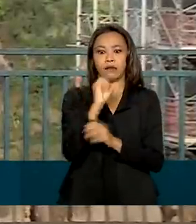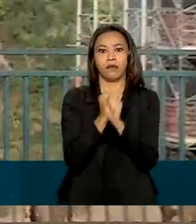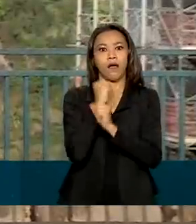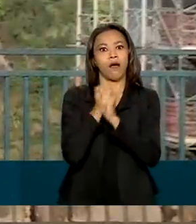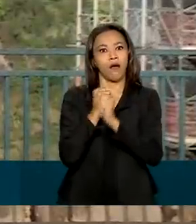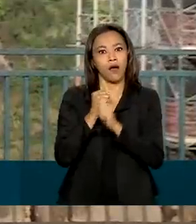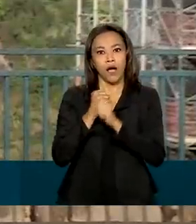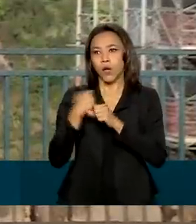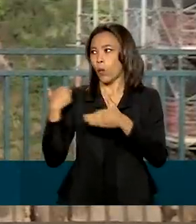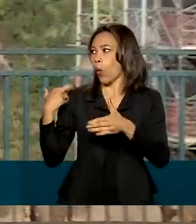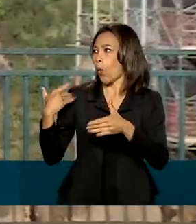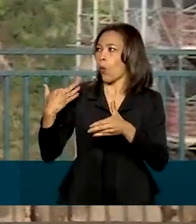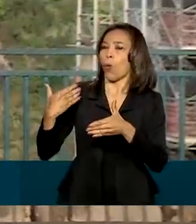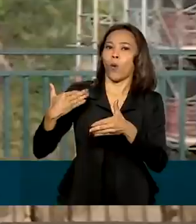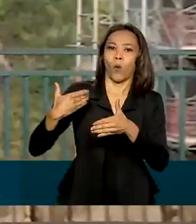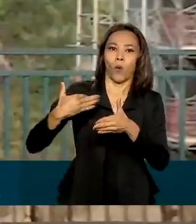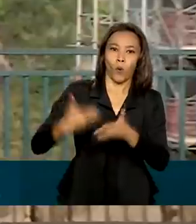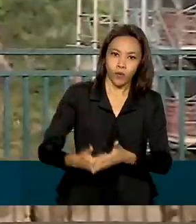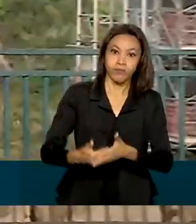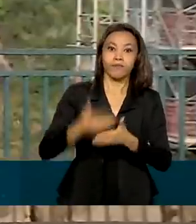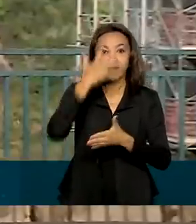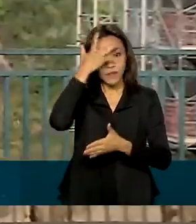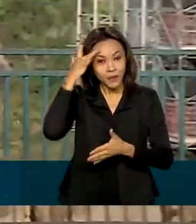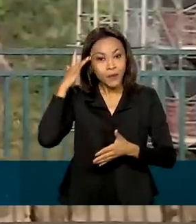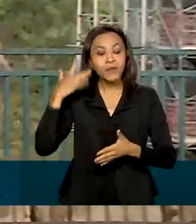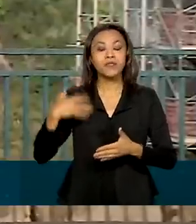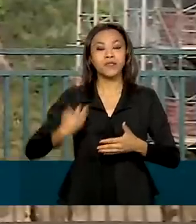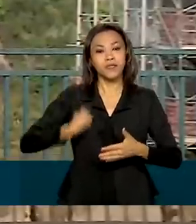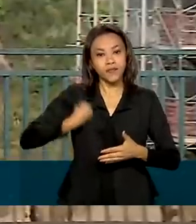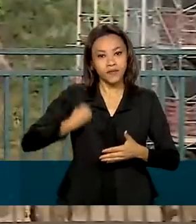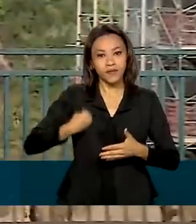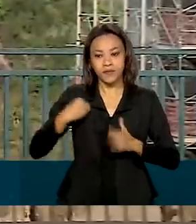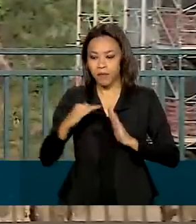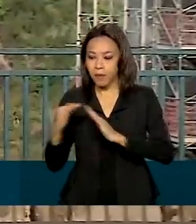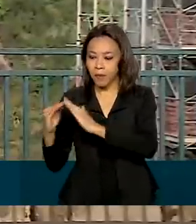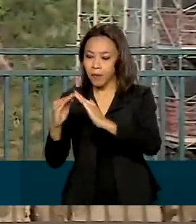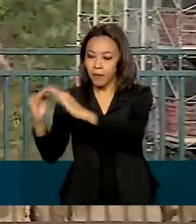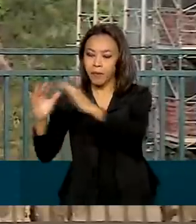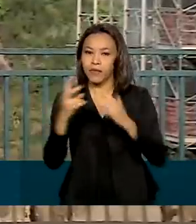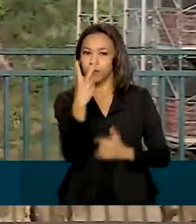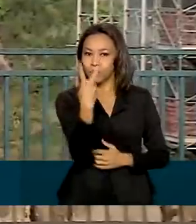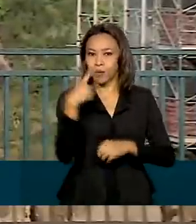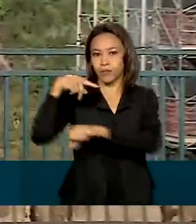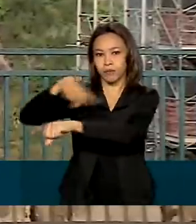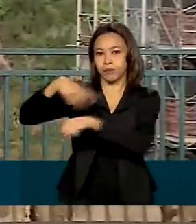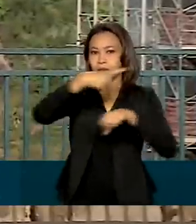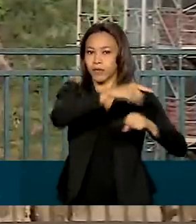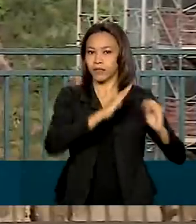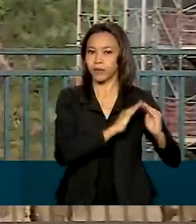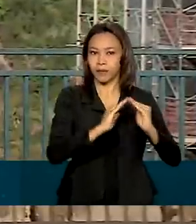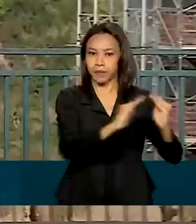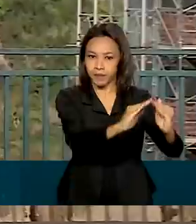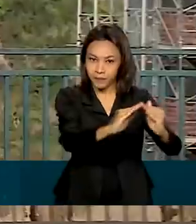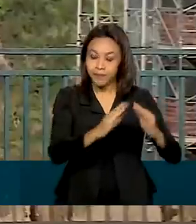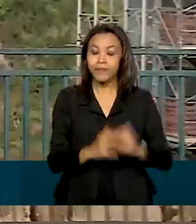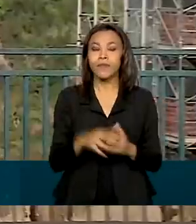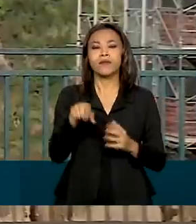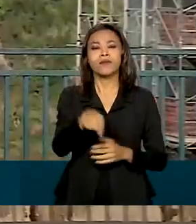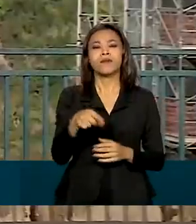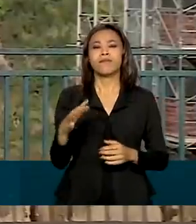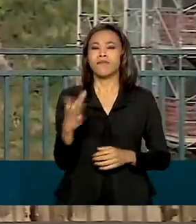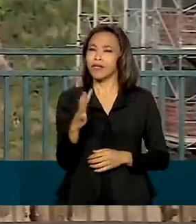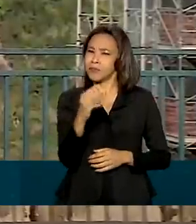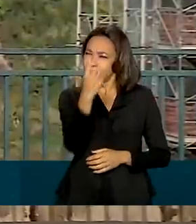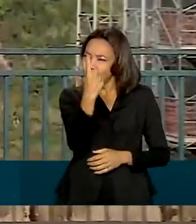populações que vivem nas fronteiras entre os dois países. A obra, que tem pouco mais de um